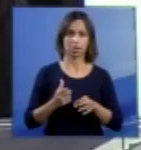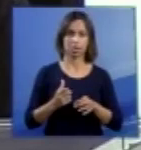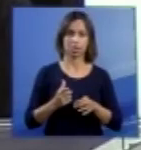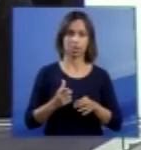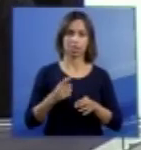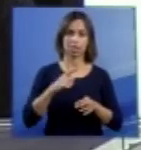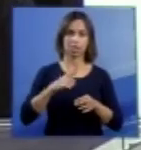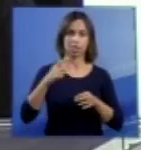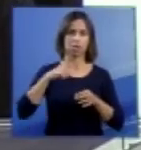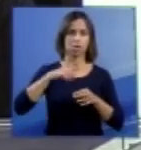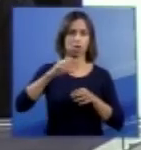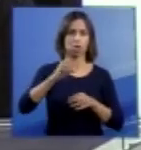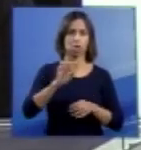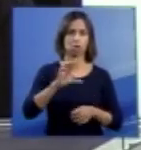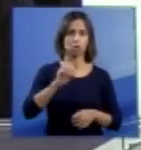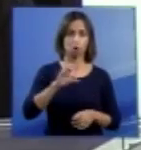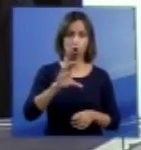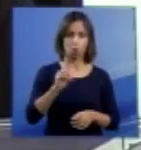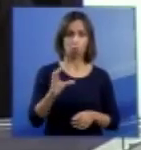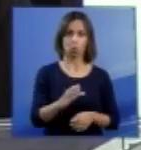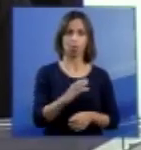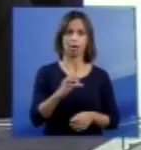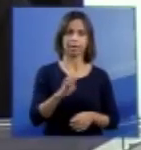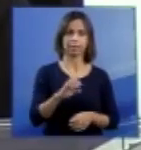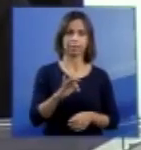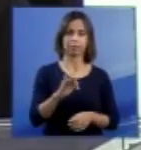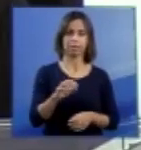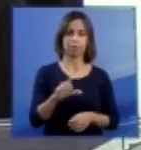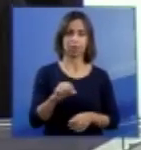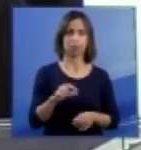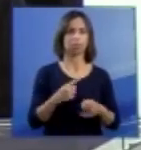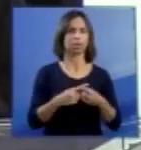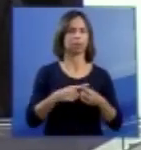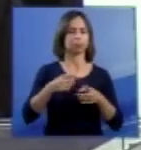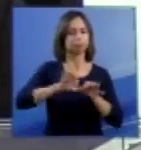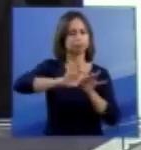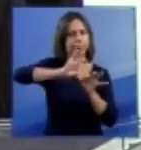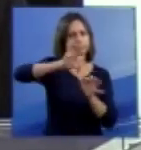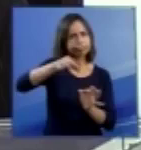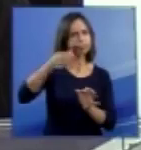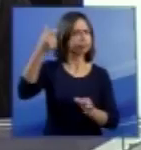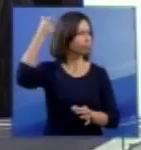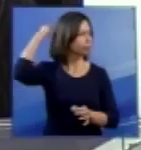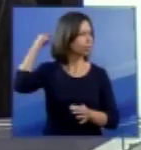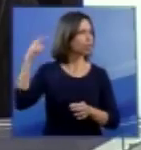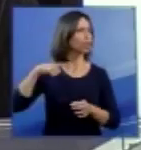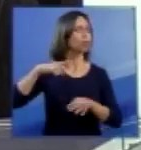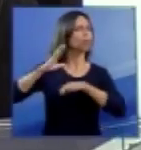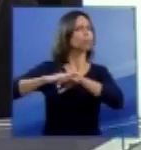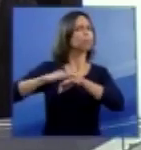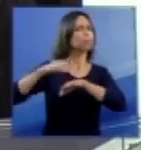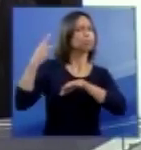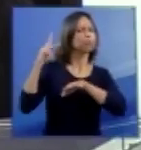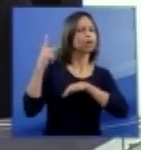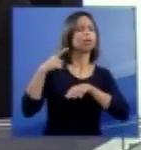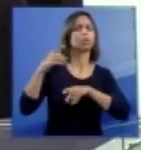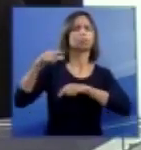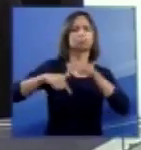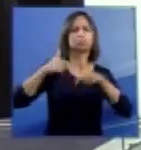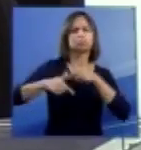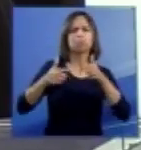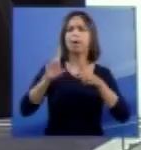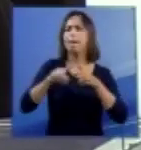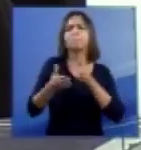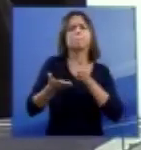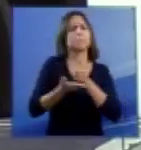formado pelo tronco encefálico, propriamente dito, que contempla bulbo, ponte mesencefalo, e tem funções básicas, funções